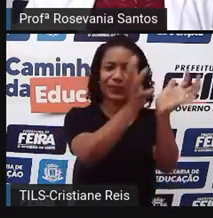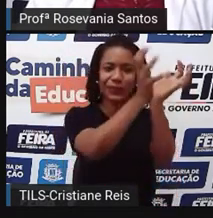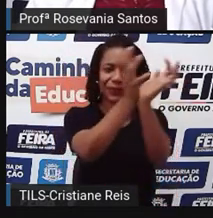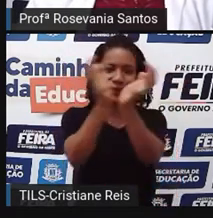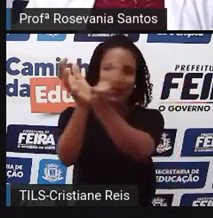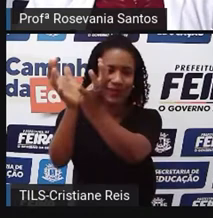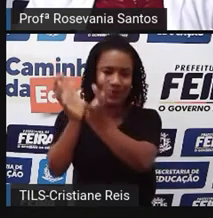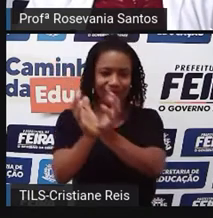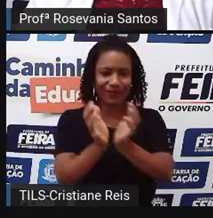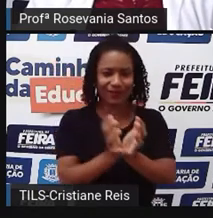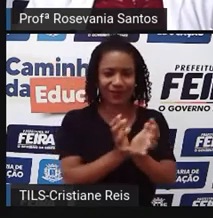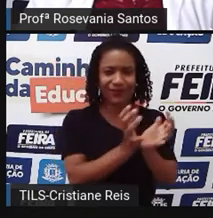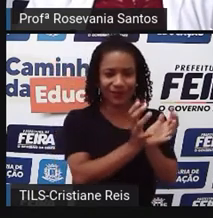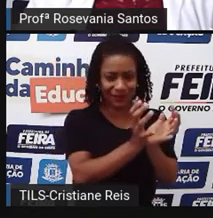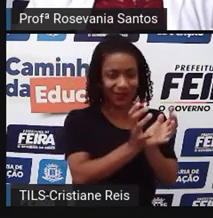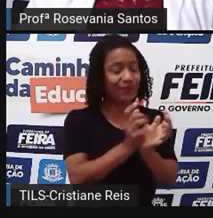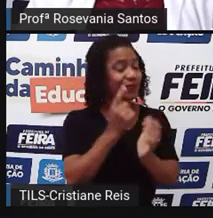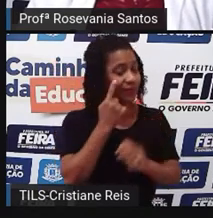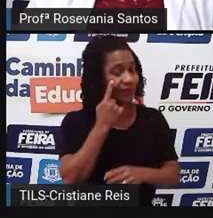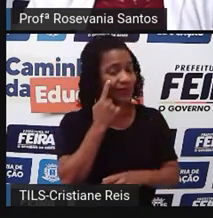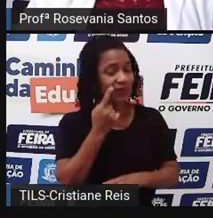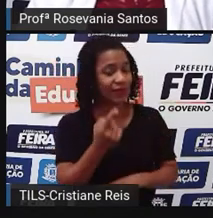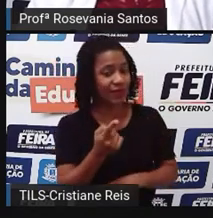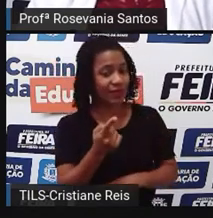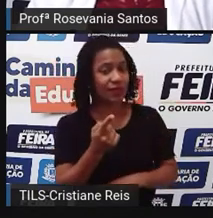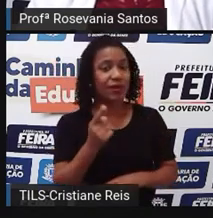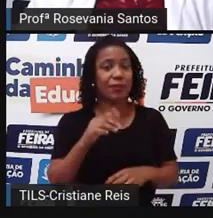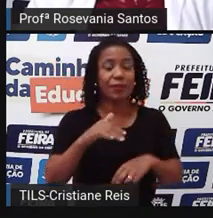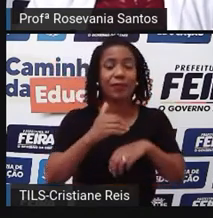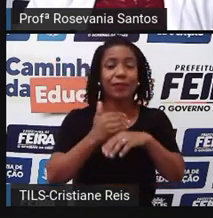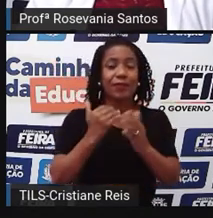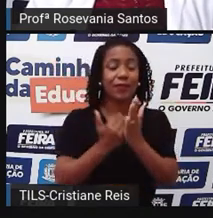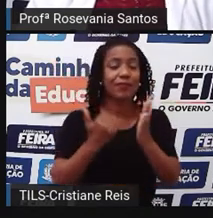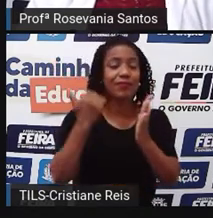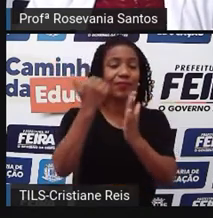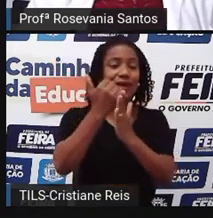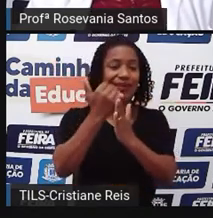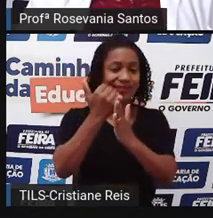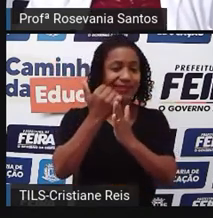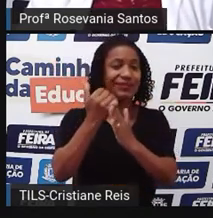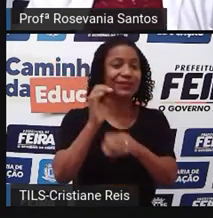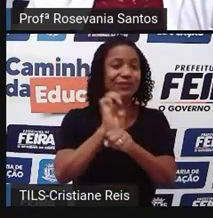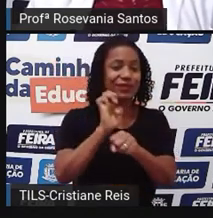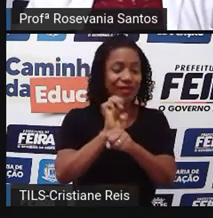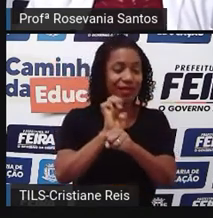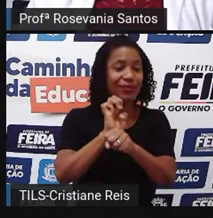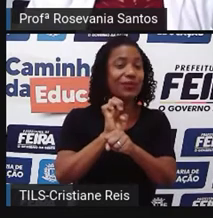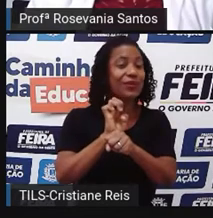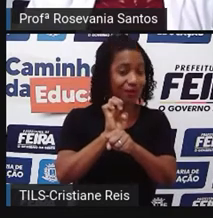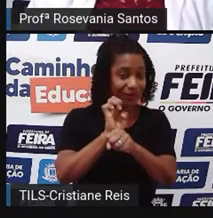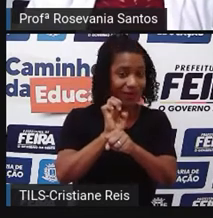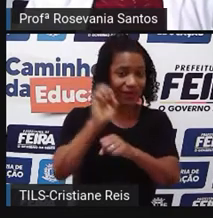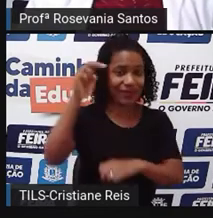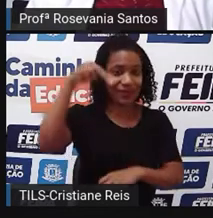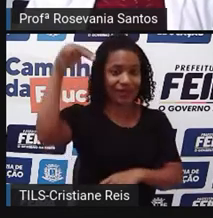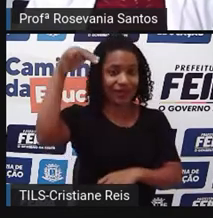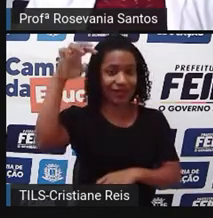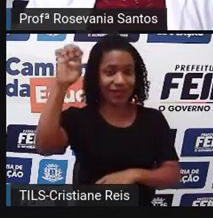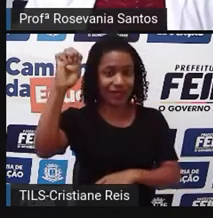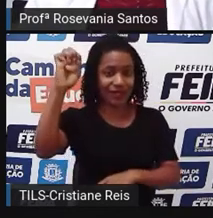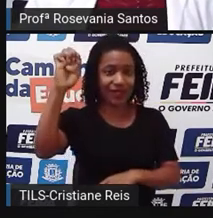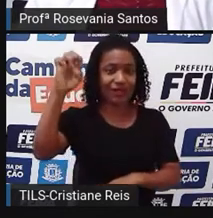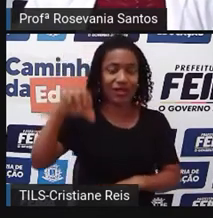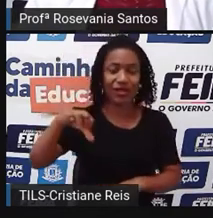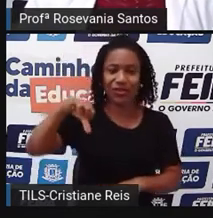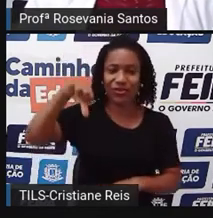ela não é a que tem a maior quantidade de estados. A que tem maior quantidade de estados é a região nordeste, com nove estados. Olha a